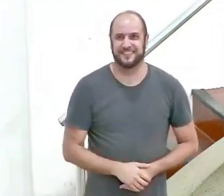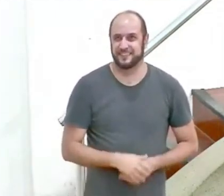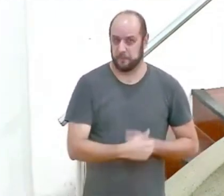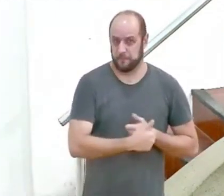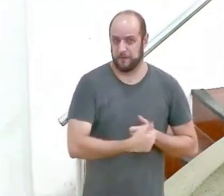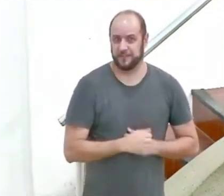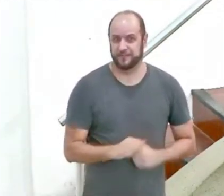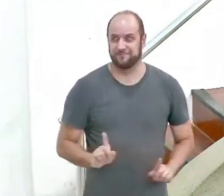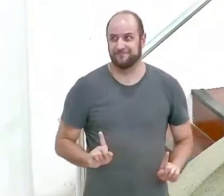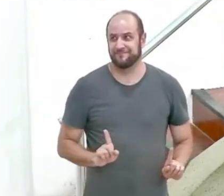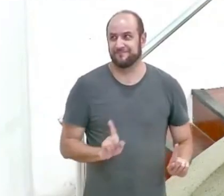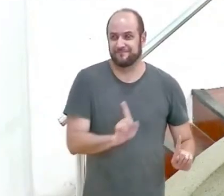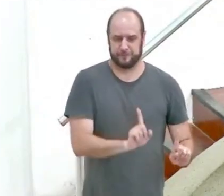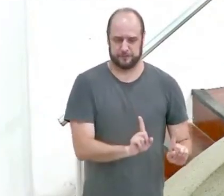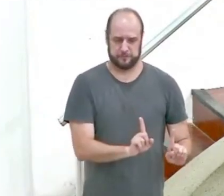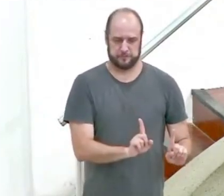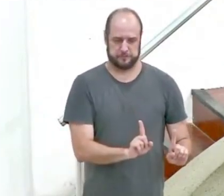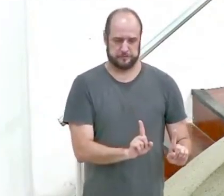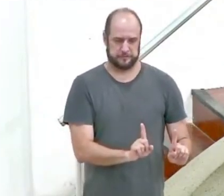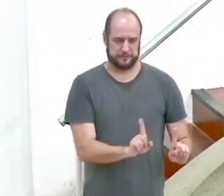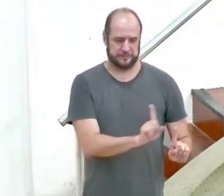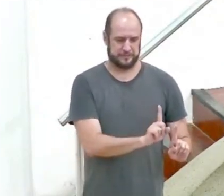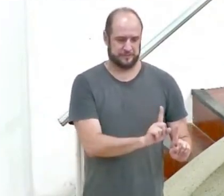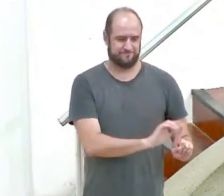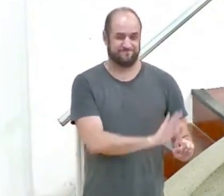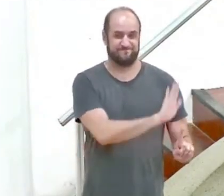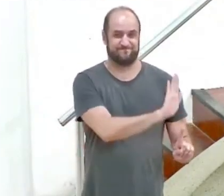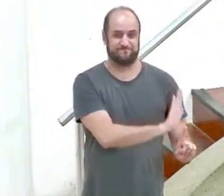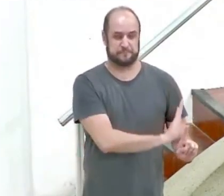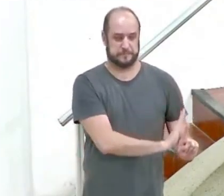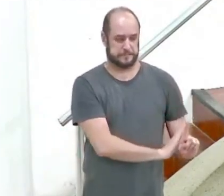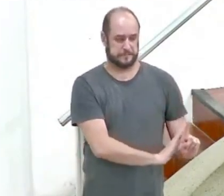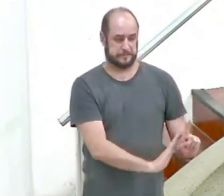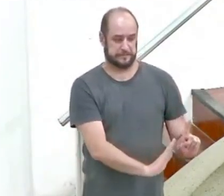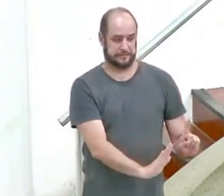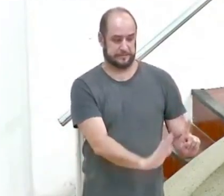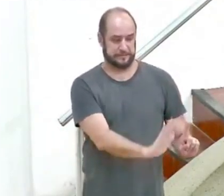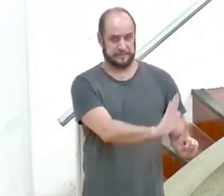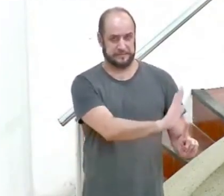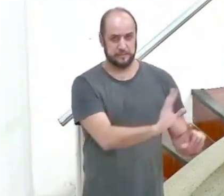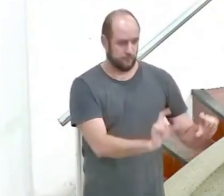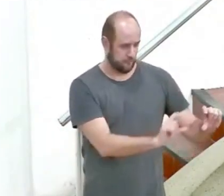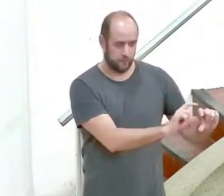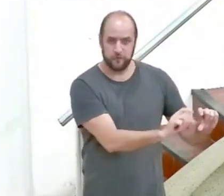Aqui pode, né? Passa a mão na parede, assim ao redor da tomada, encostar na parede, assim.